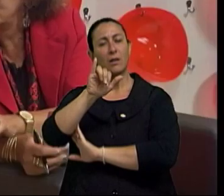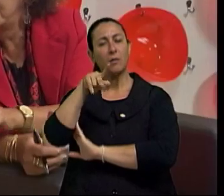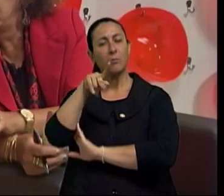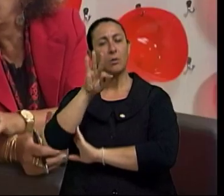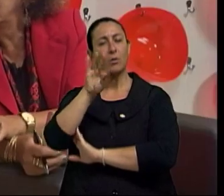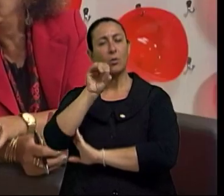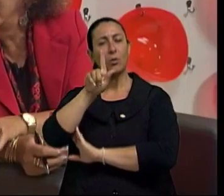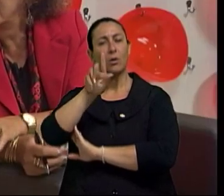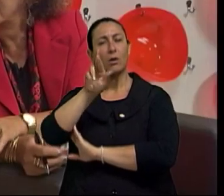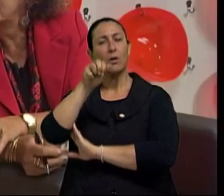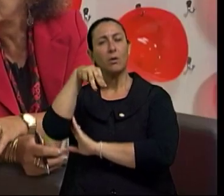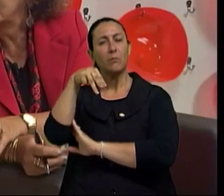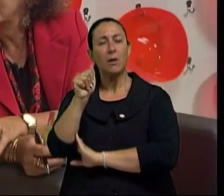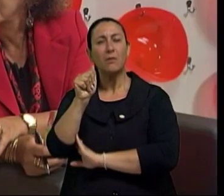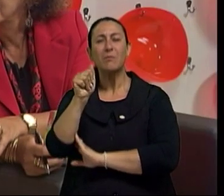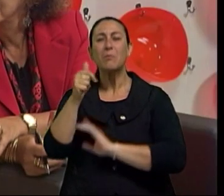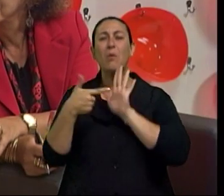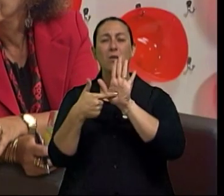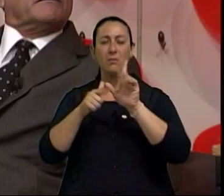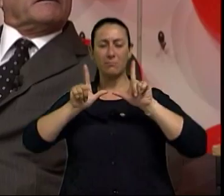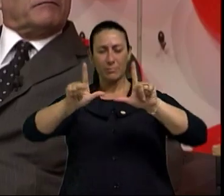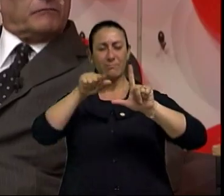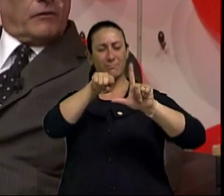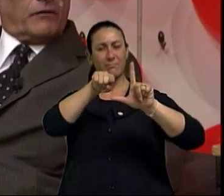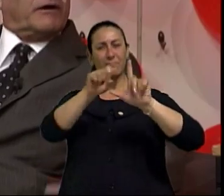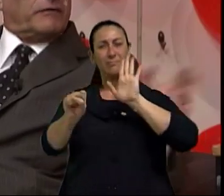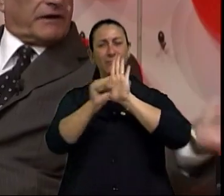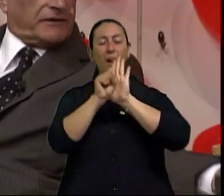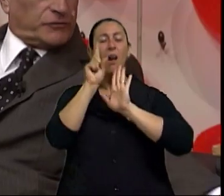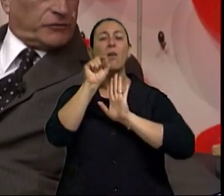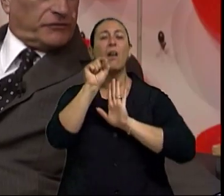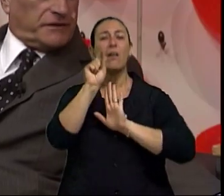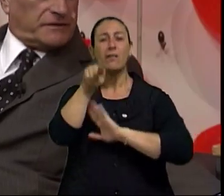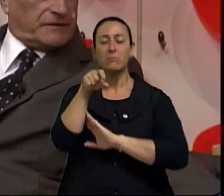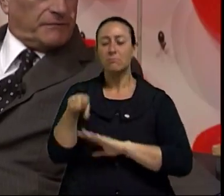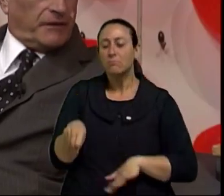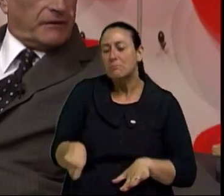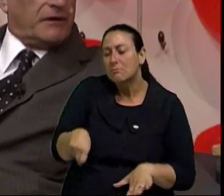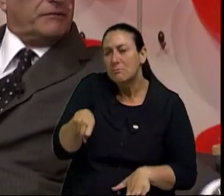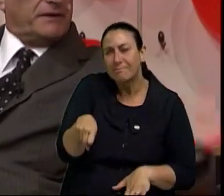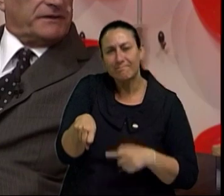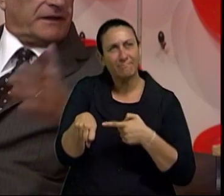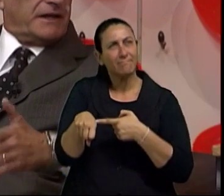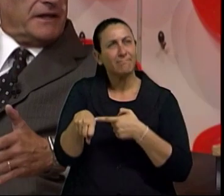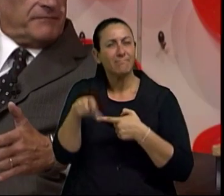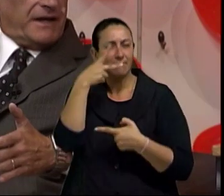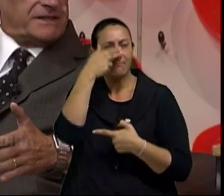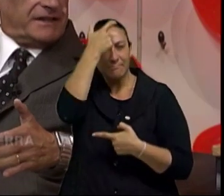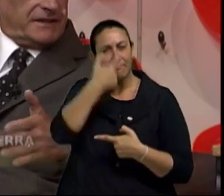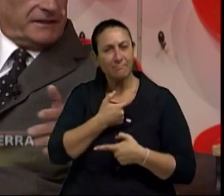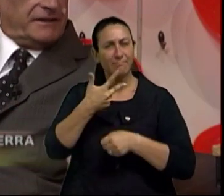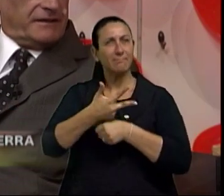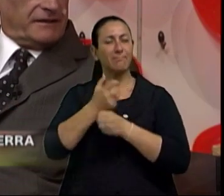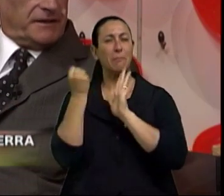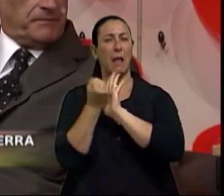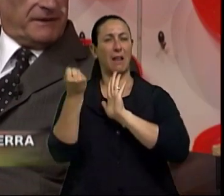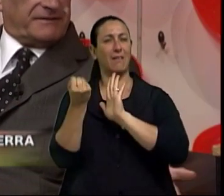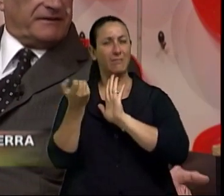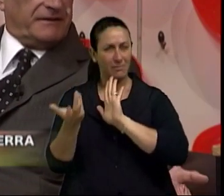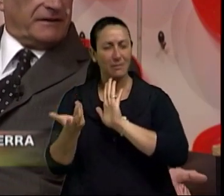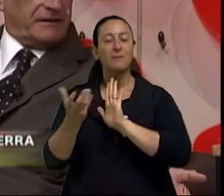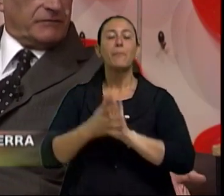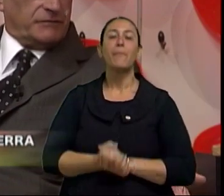decadente apoiada numa bengala, né doutor? Bom, eu que agradeço o convite, Isabel. Realmente aquela imagem ali